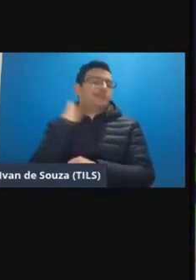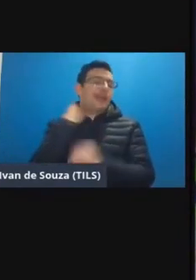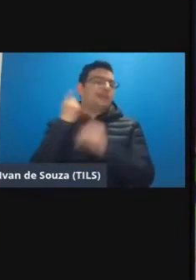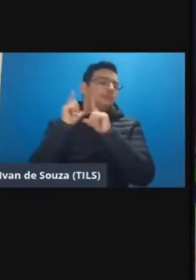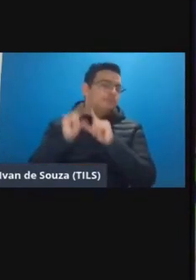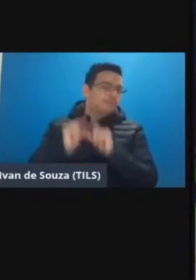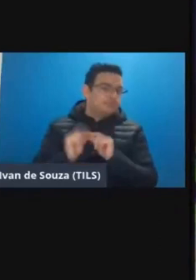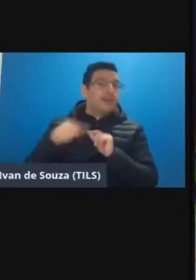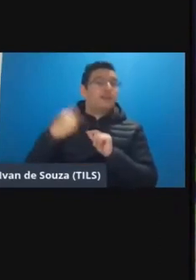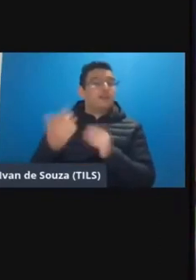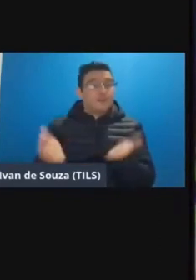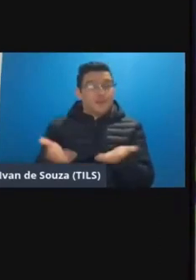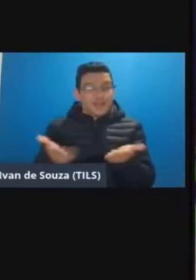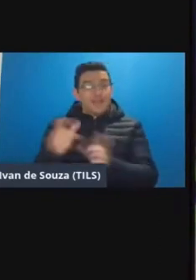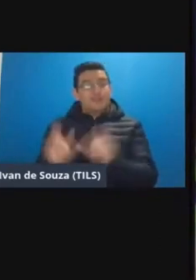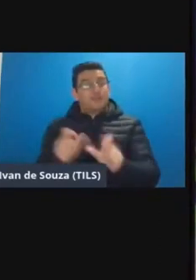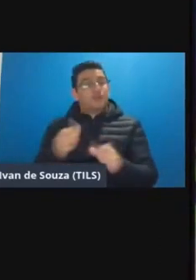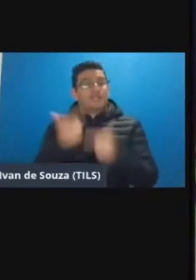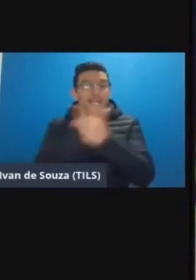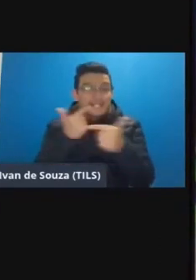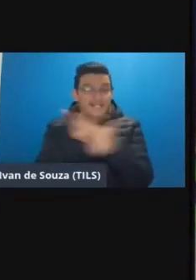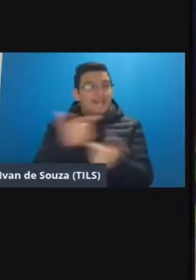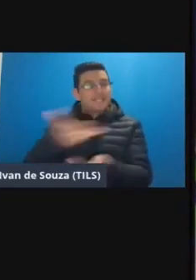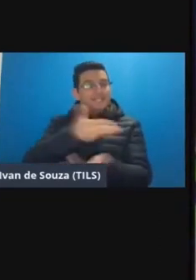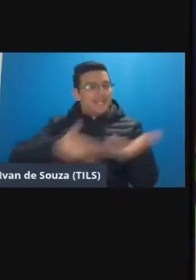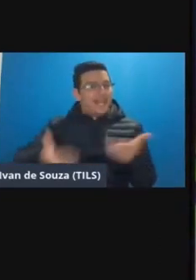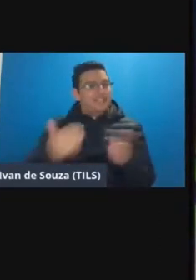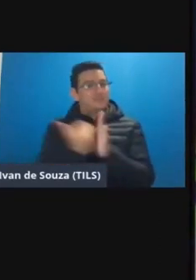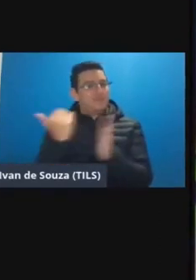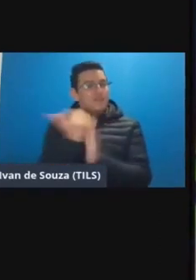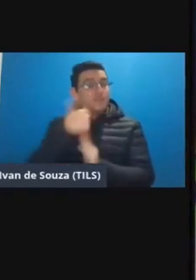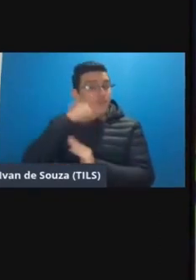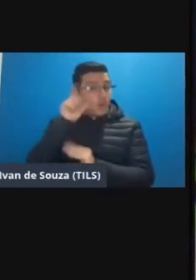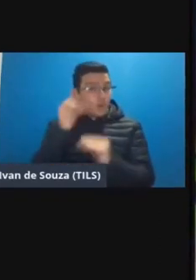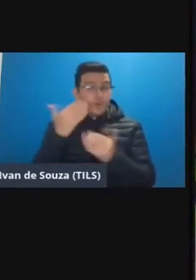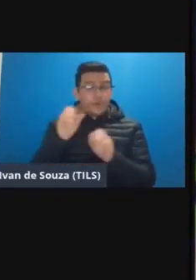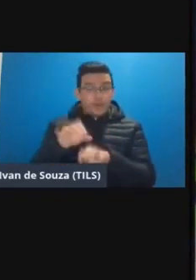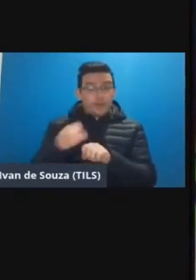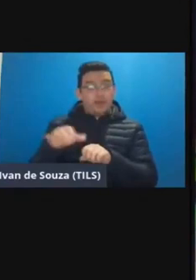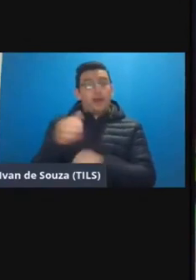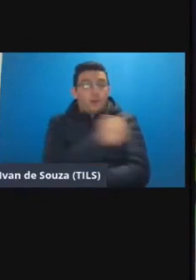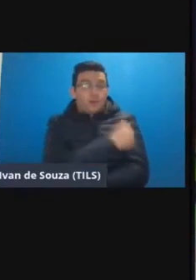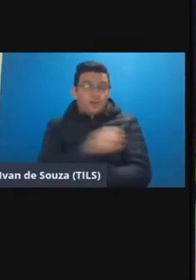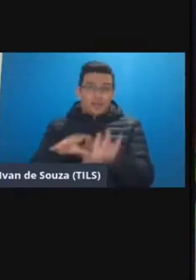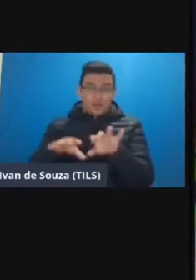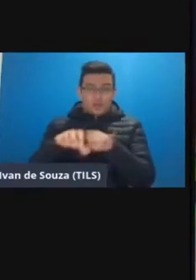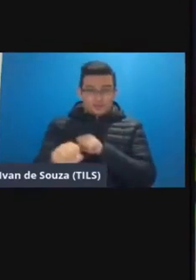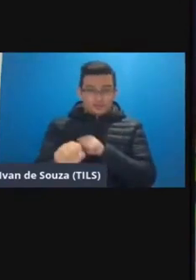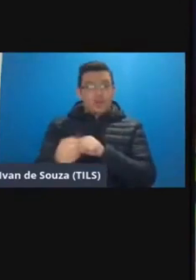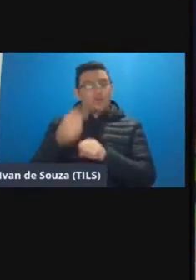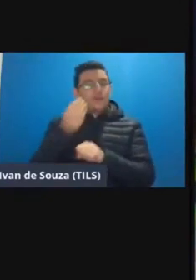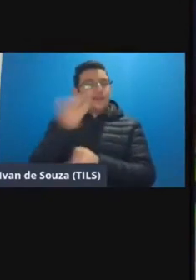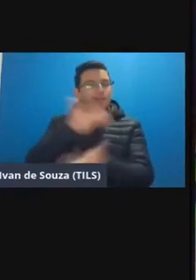depois as pessoas ficam mais leves dão risada acabam interagindo mais ontem eu dei uma aula para o aluno de graduação e tentei interagir foi